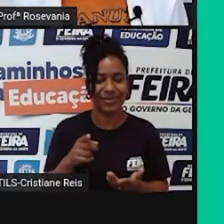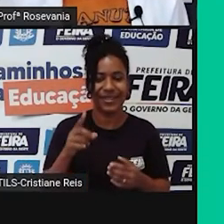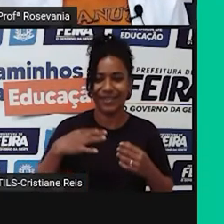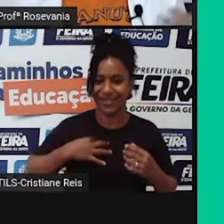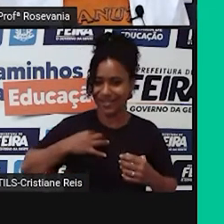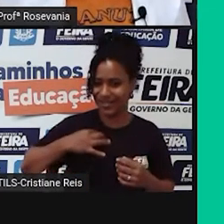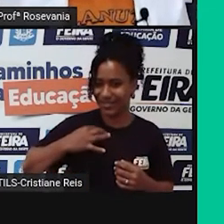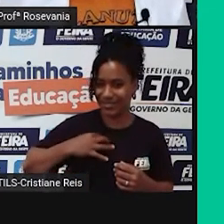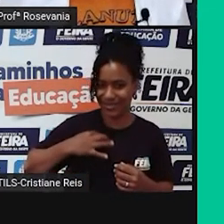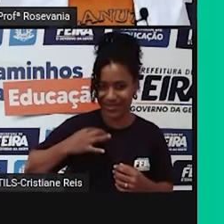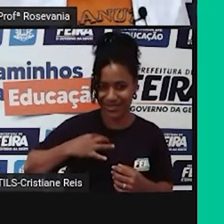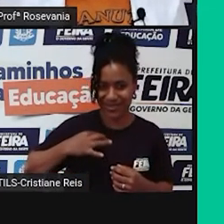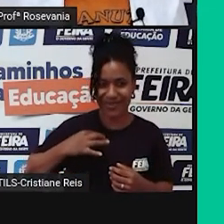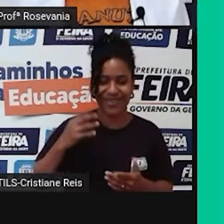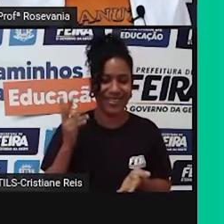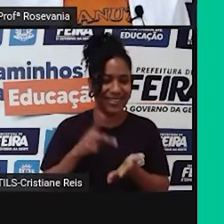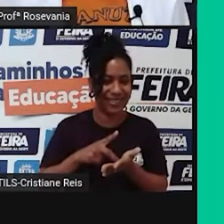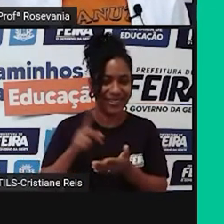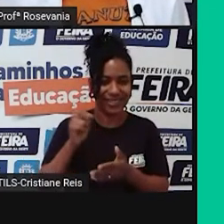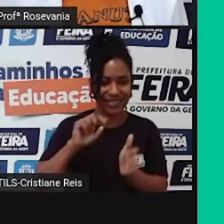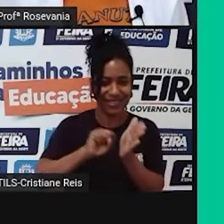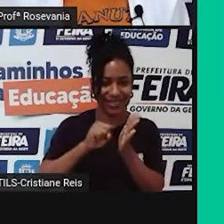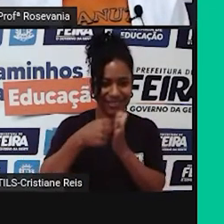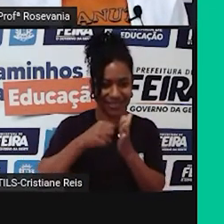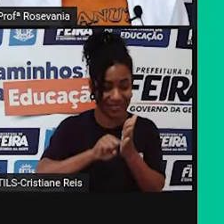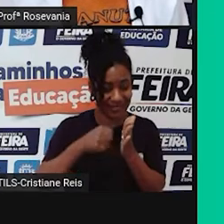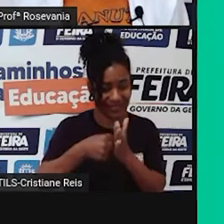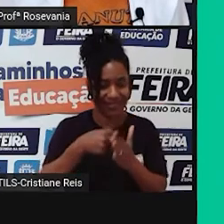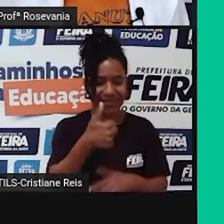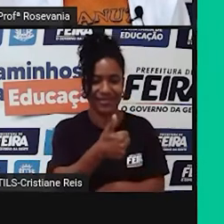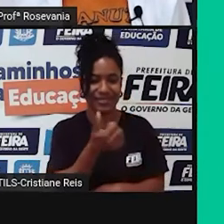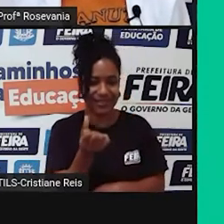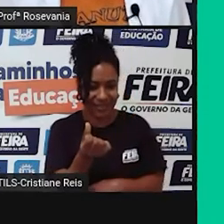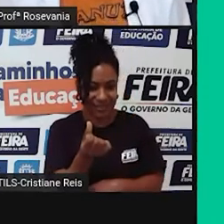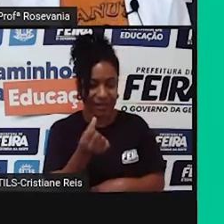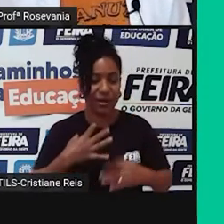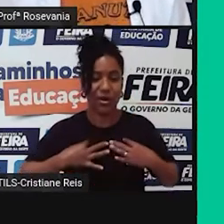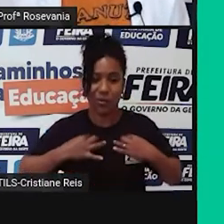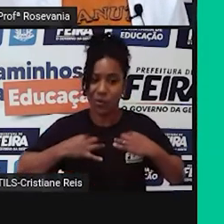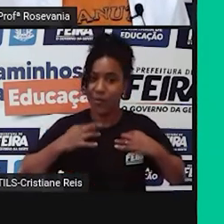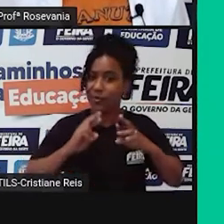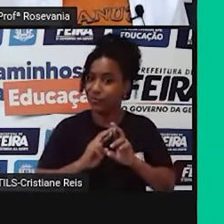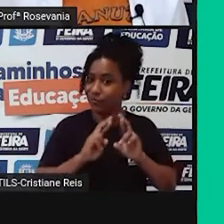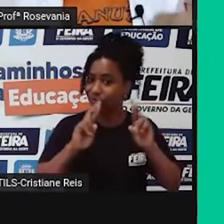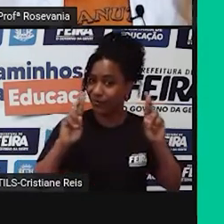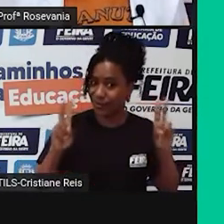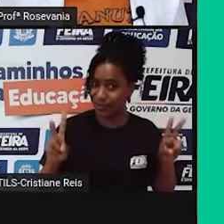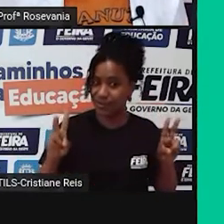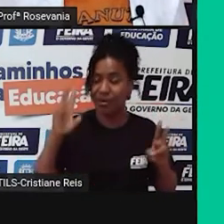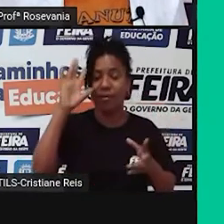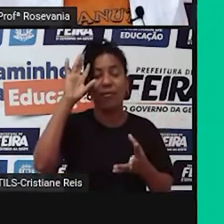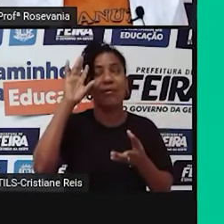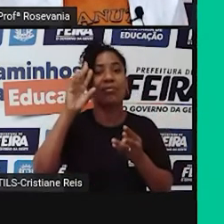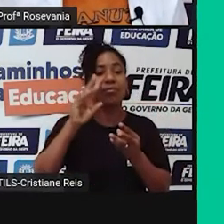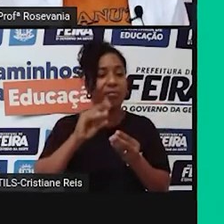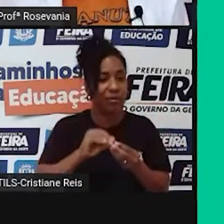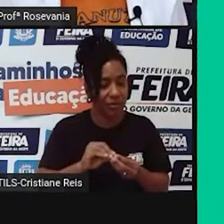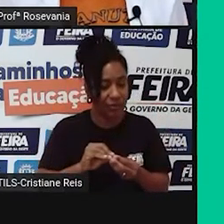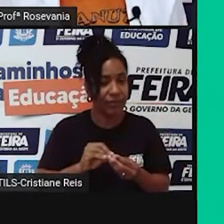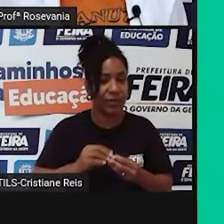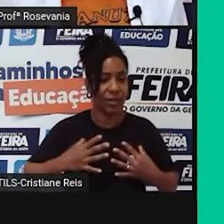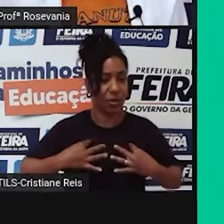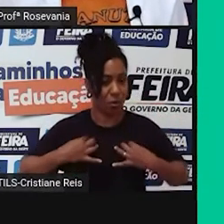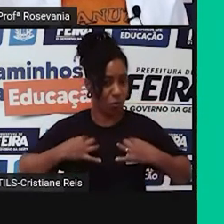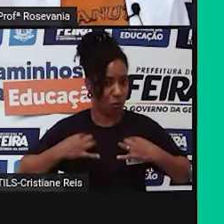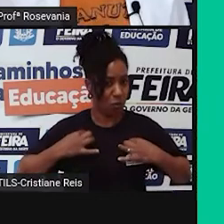roupas, porque lá no século XVI, né, não eram esse tipo de roupa, mas só para vocês entenderem que essa ideia de vestir roupa nós